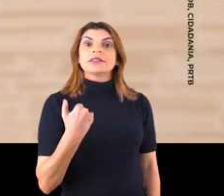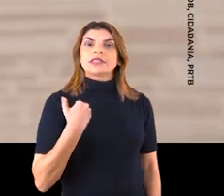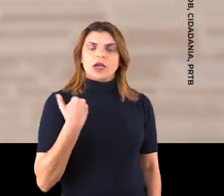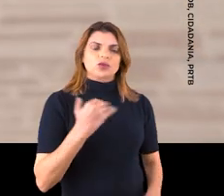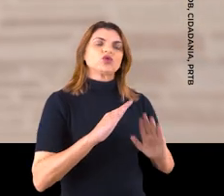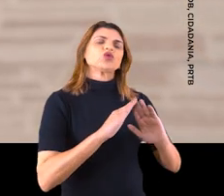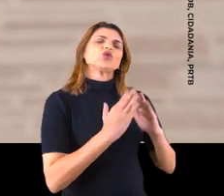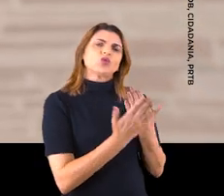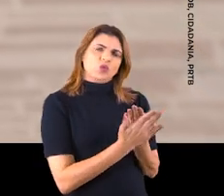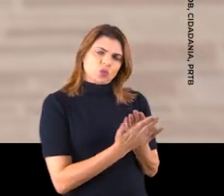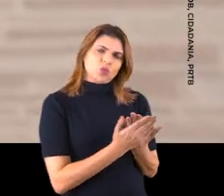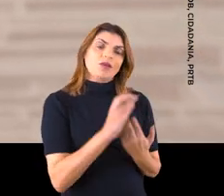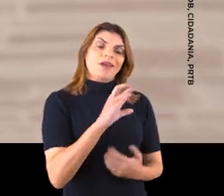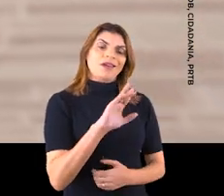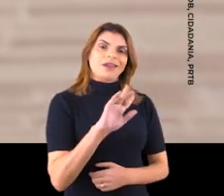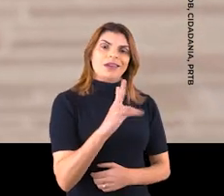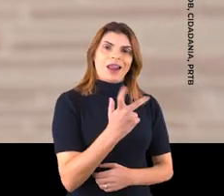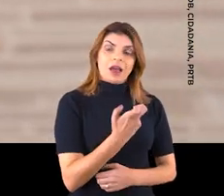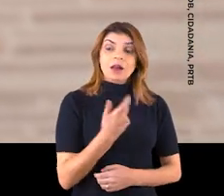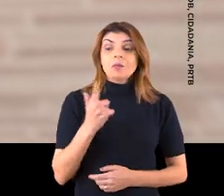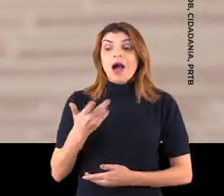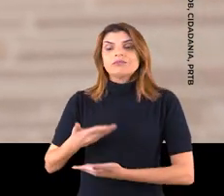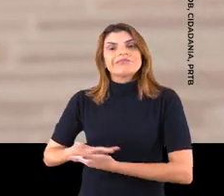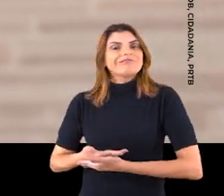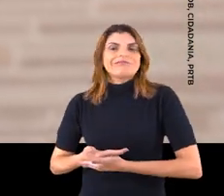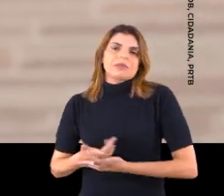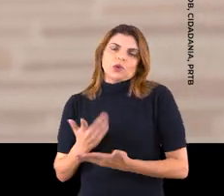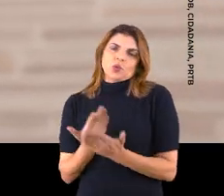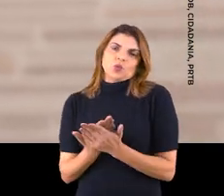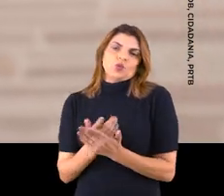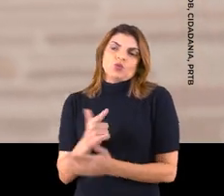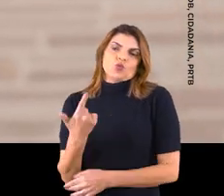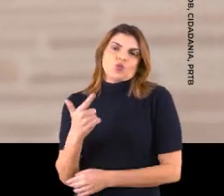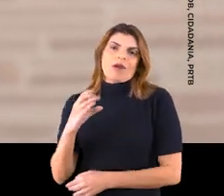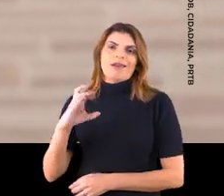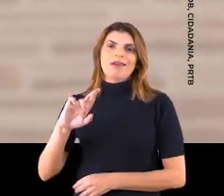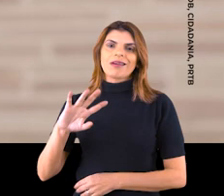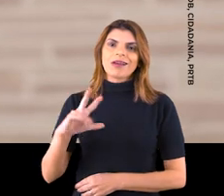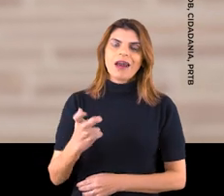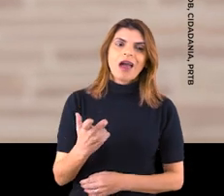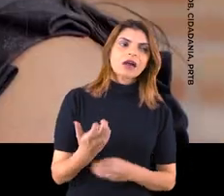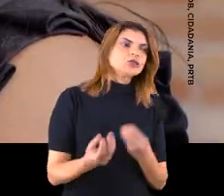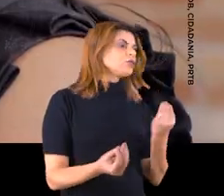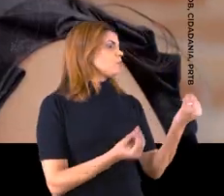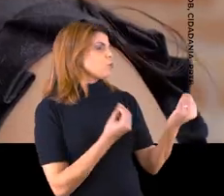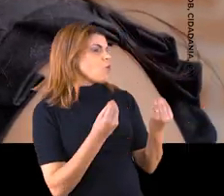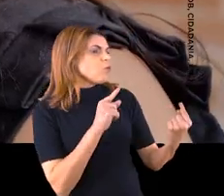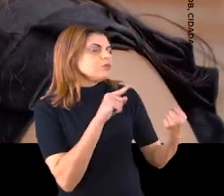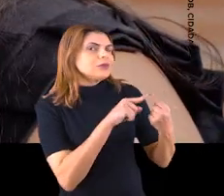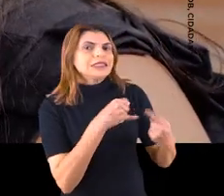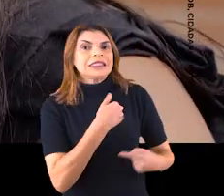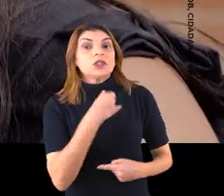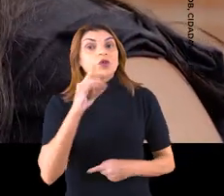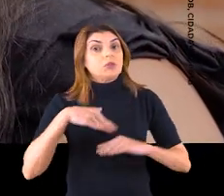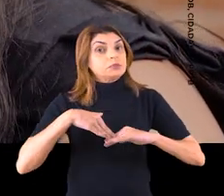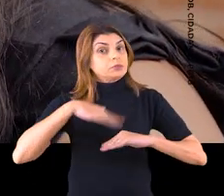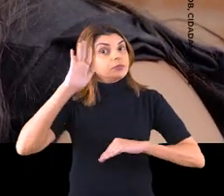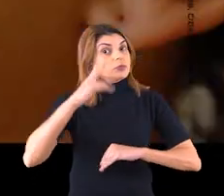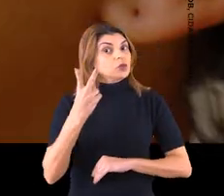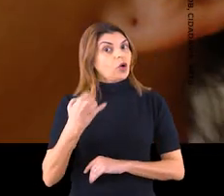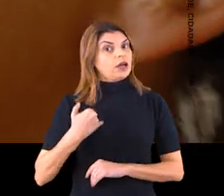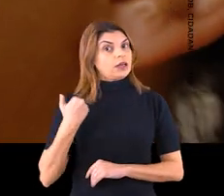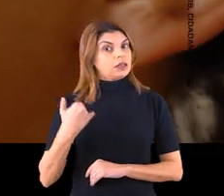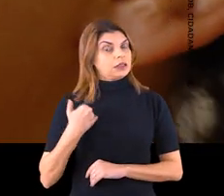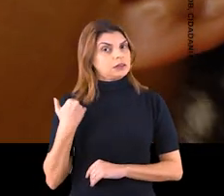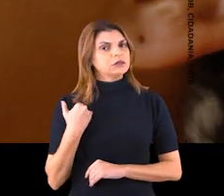creche. Mas o mais novo ainda não estuda, por conta que não tem creche pronta ainda para a idade dele. Só tem creche que pega a partir de 2 anos.